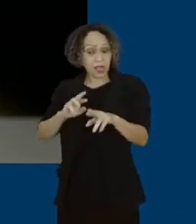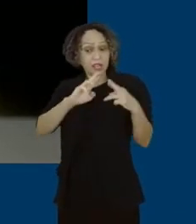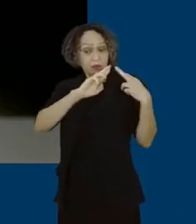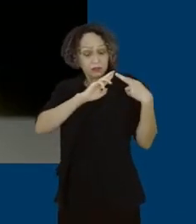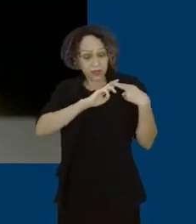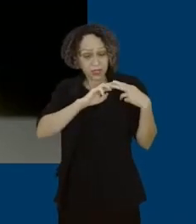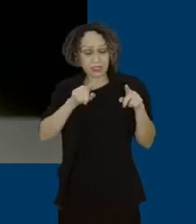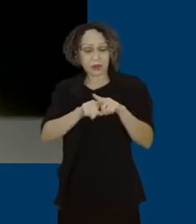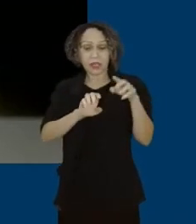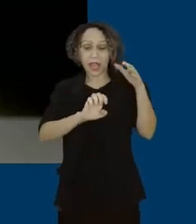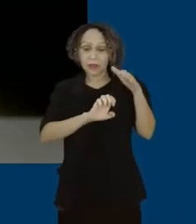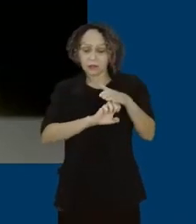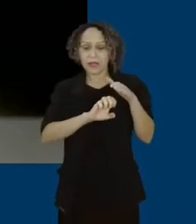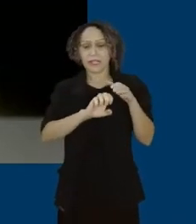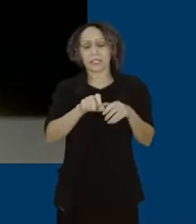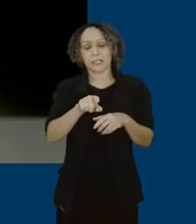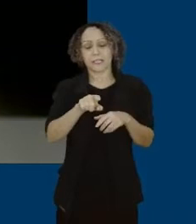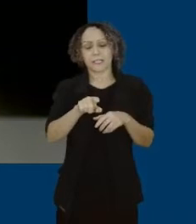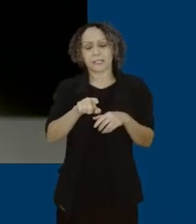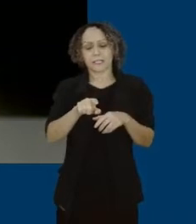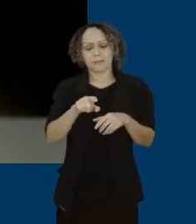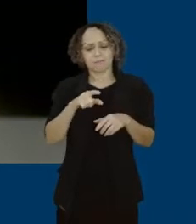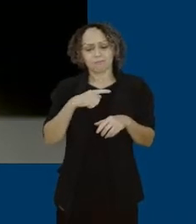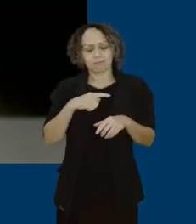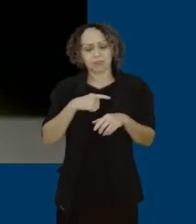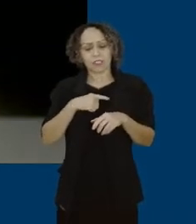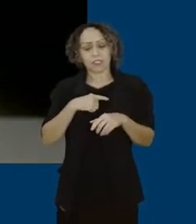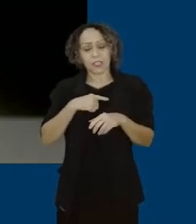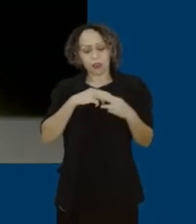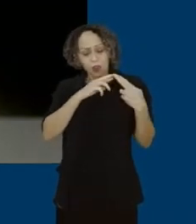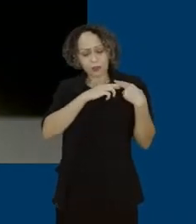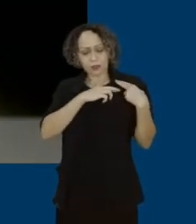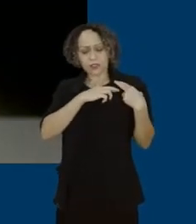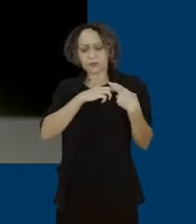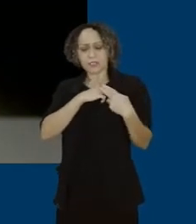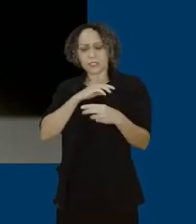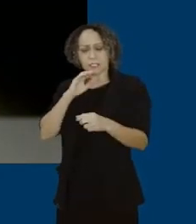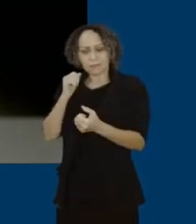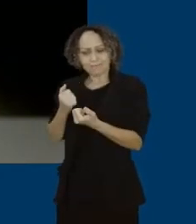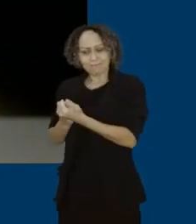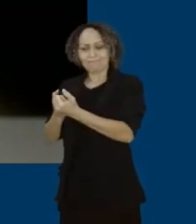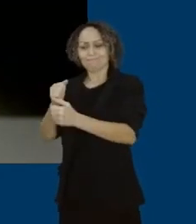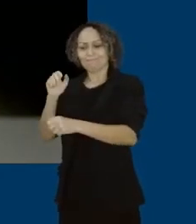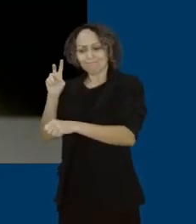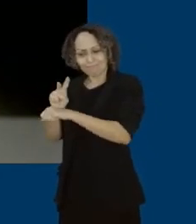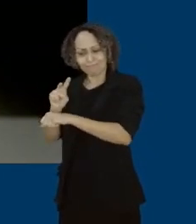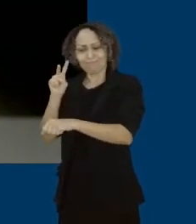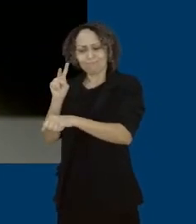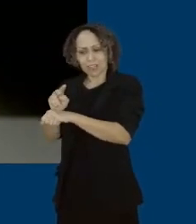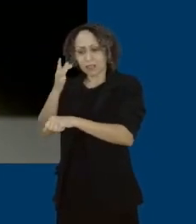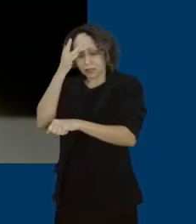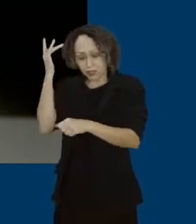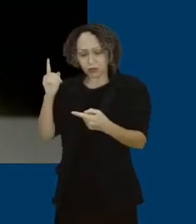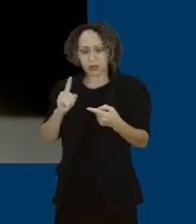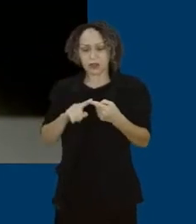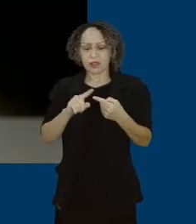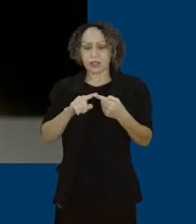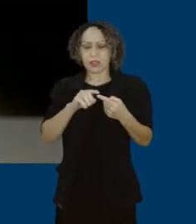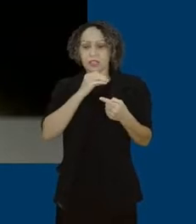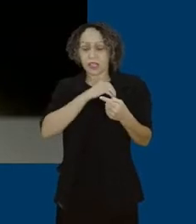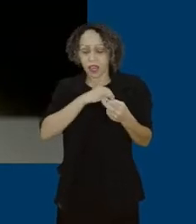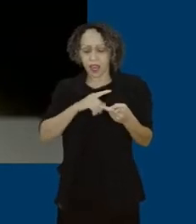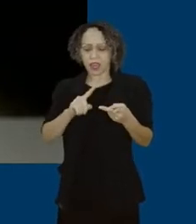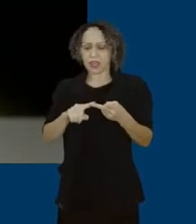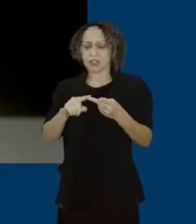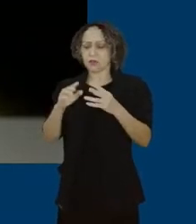atingidos. Então é isso. Nós daremos proteção aos atingidos do ponto de vista de renda, de moradia, de receberem as